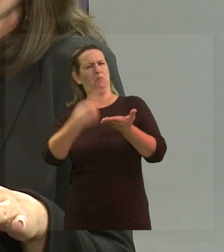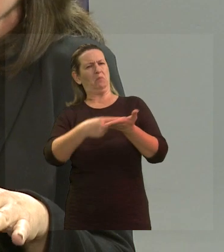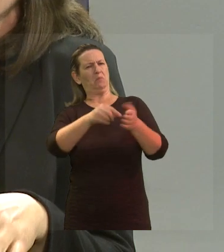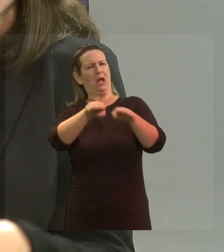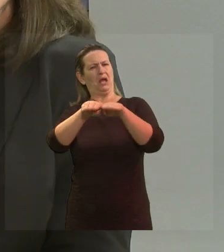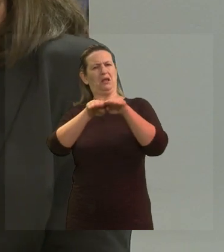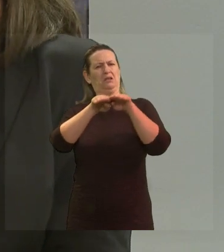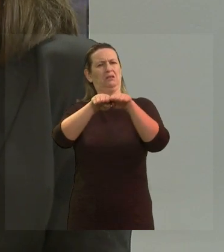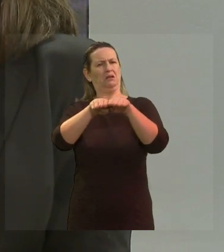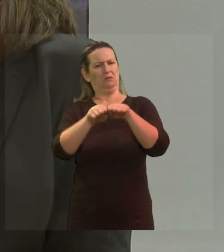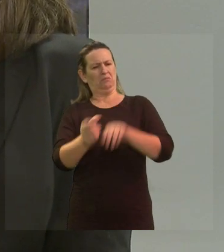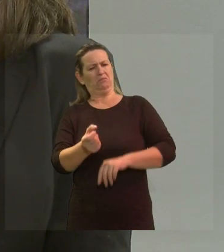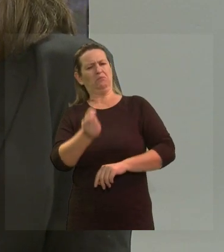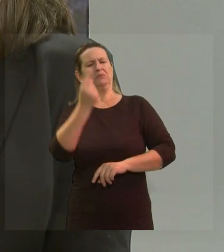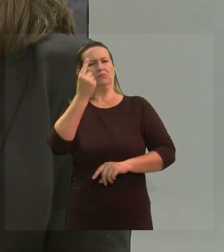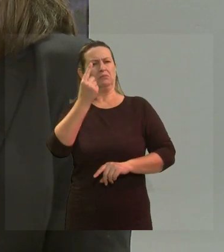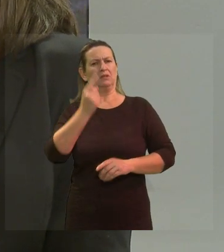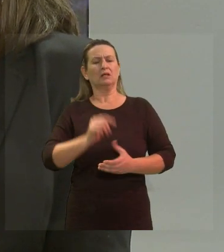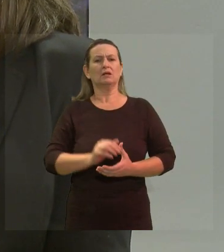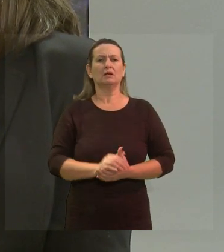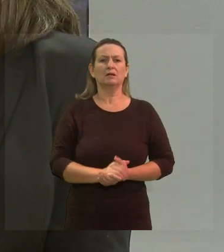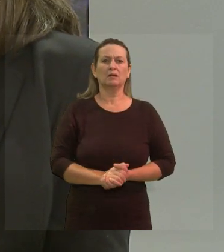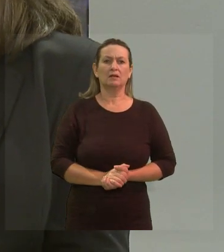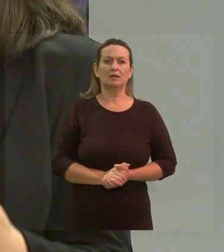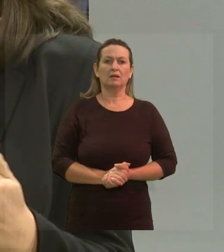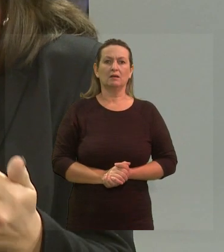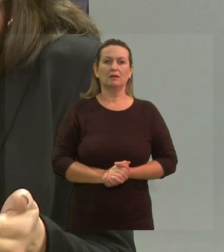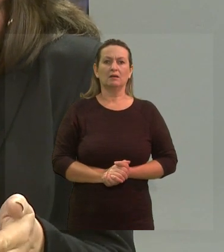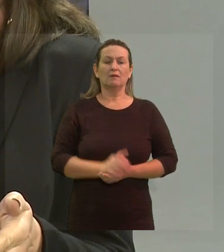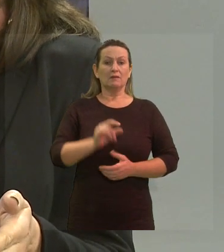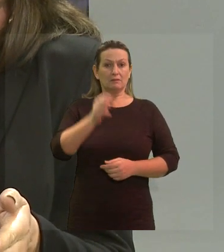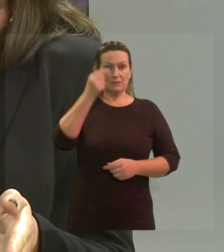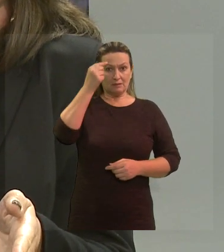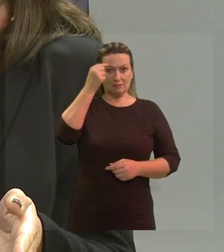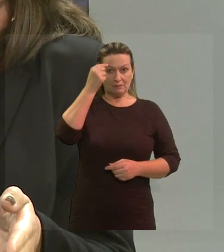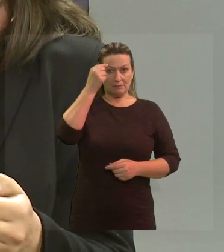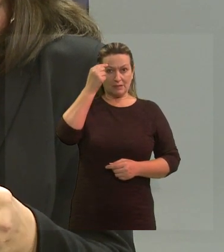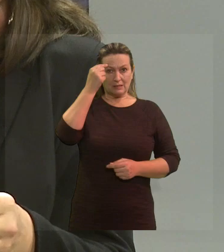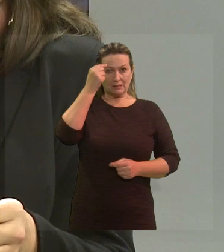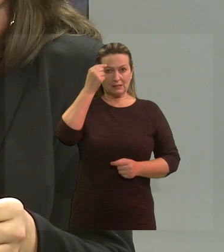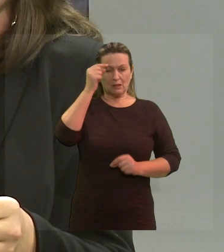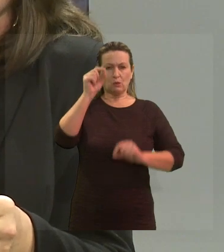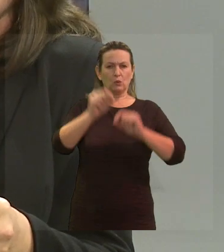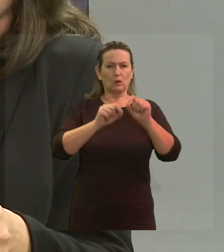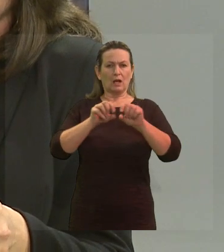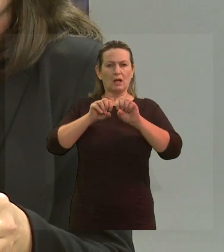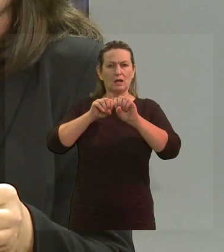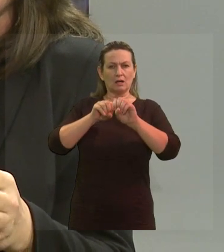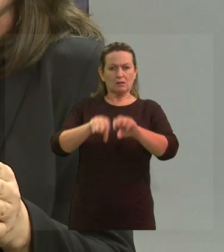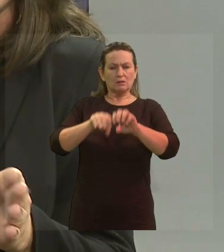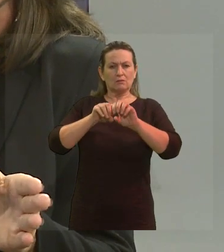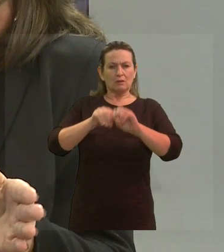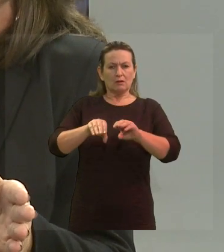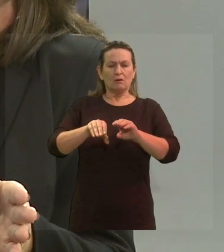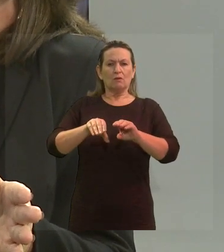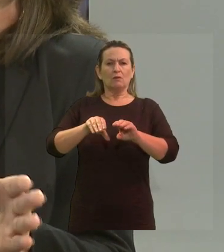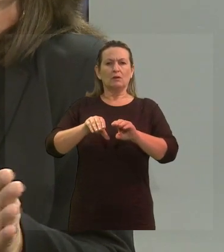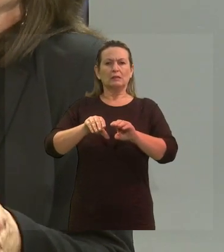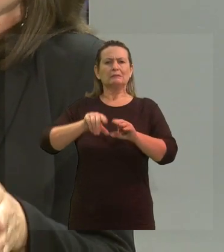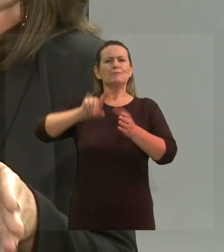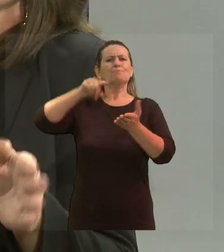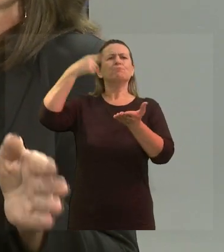Por exemplo, se você precisa pensar em uma educação que estabeleça